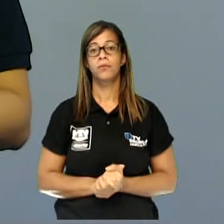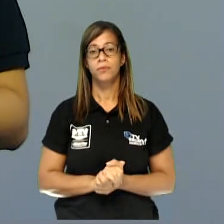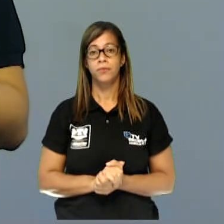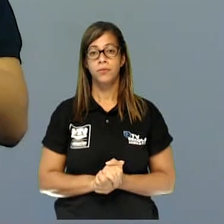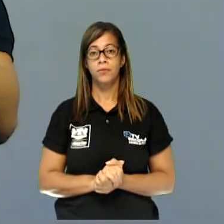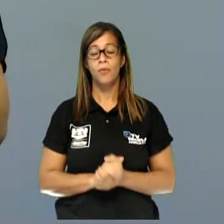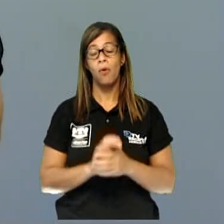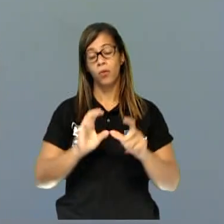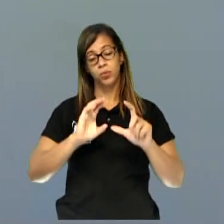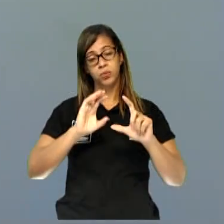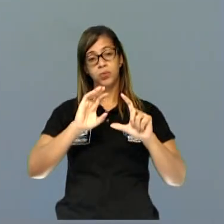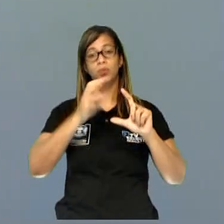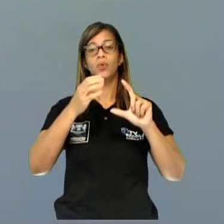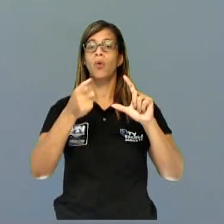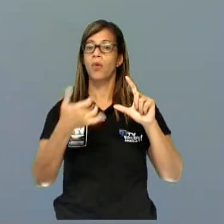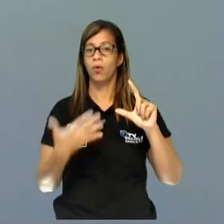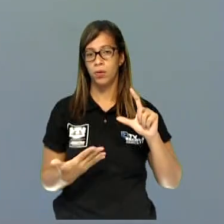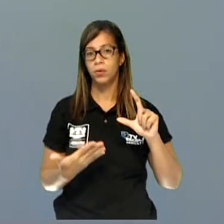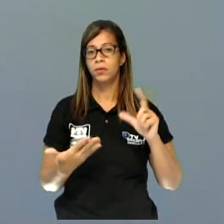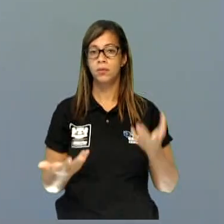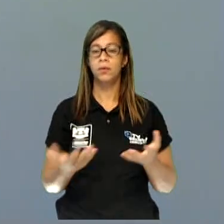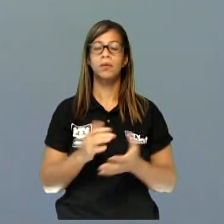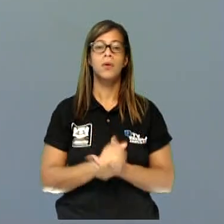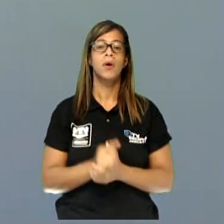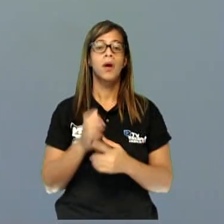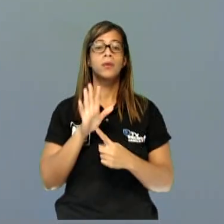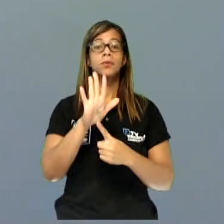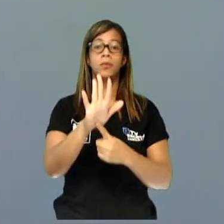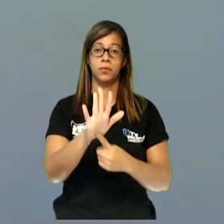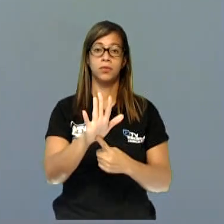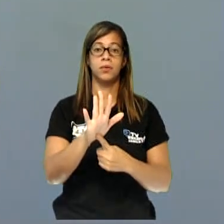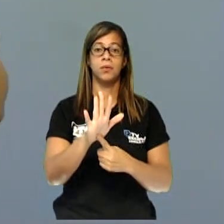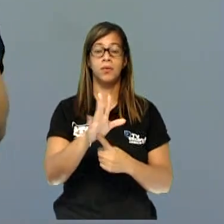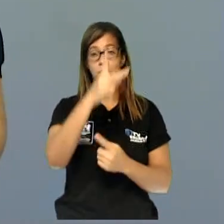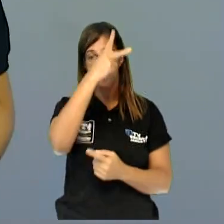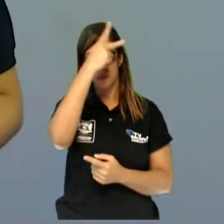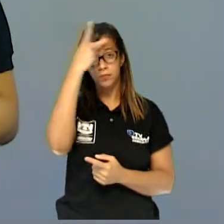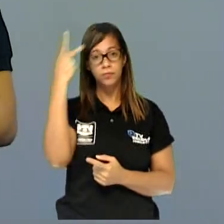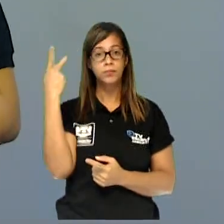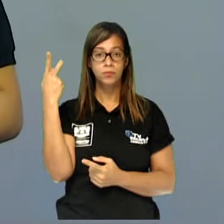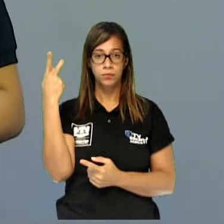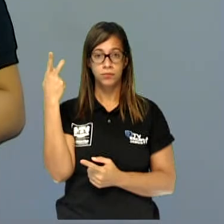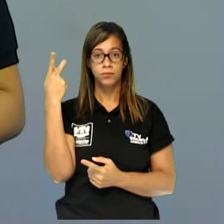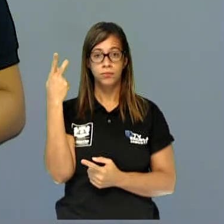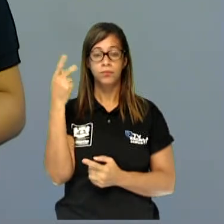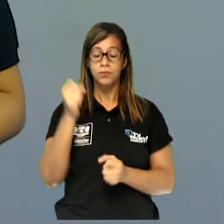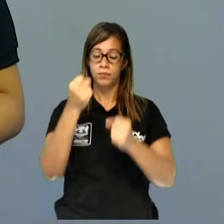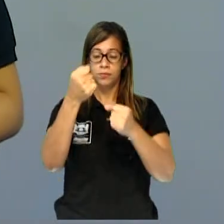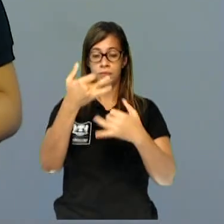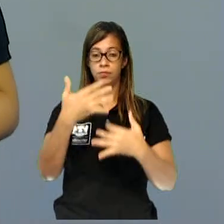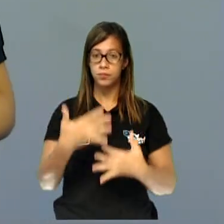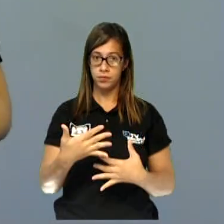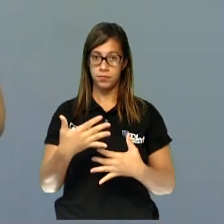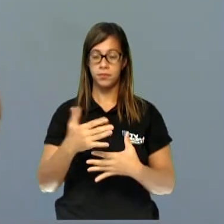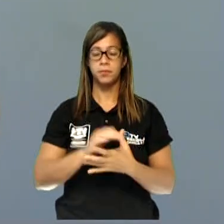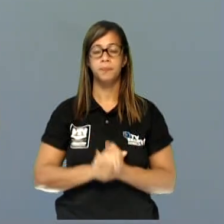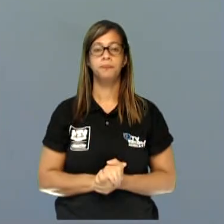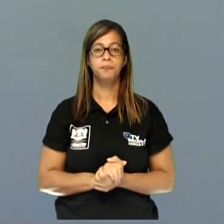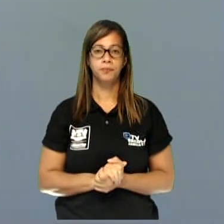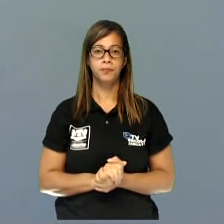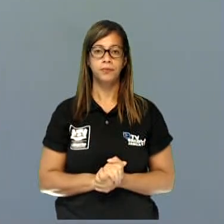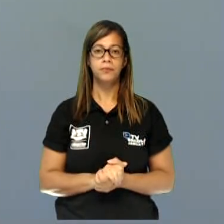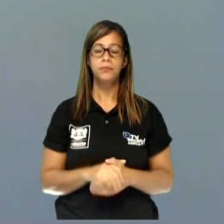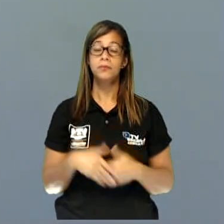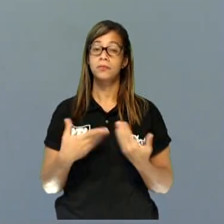informar só aquele que teria condições de decifrar chegar até o centro da Terra. Vamos lá.